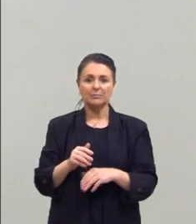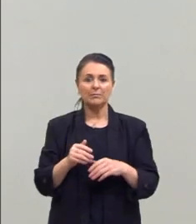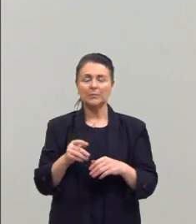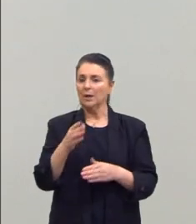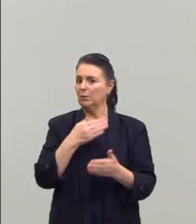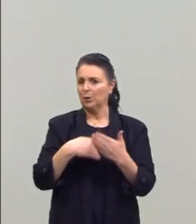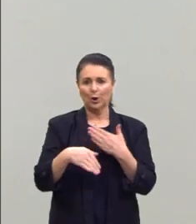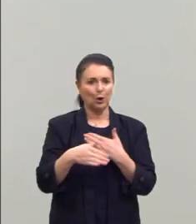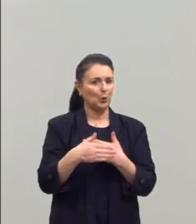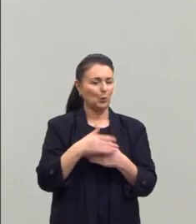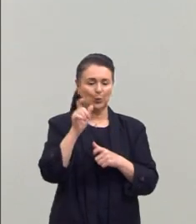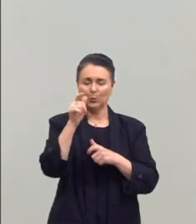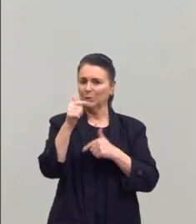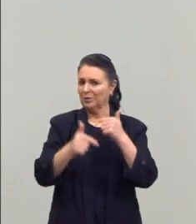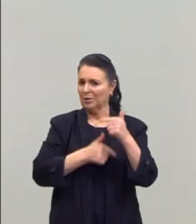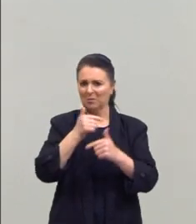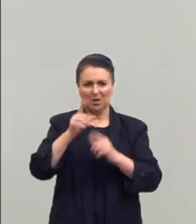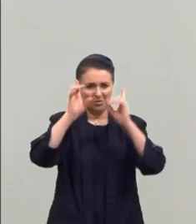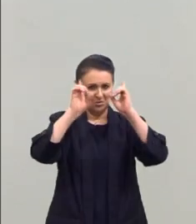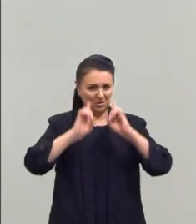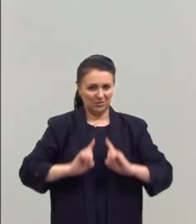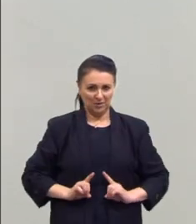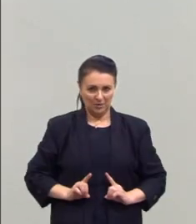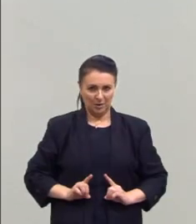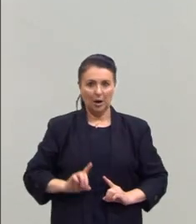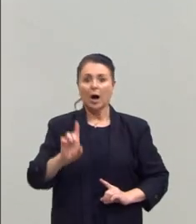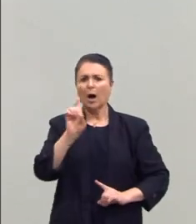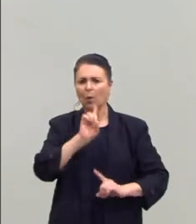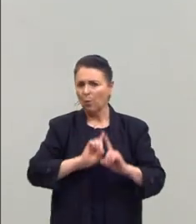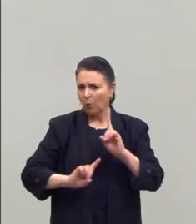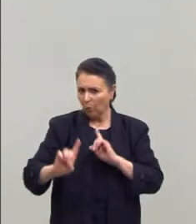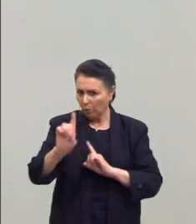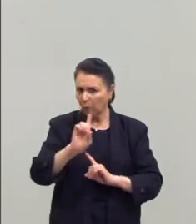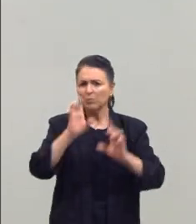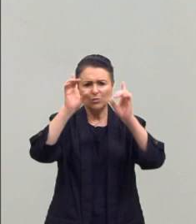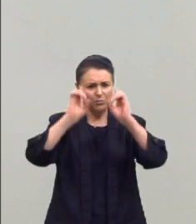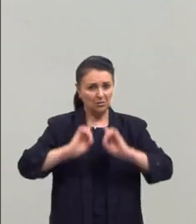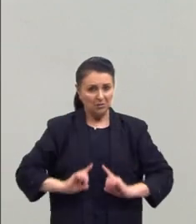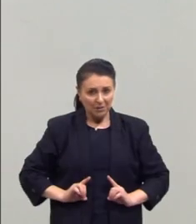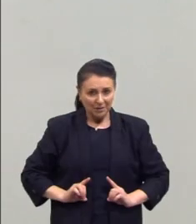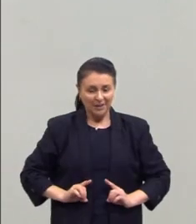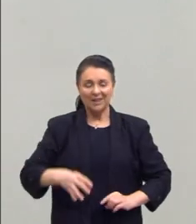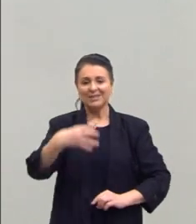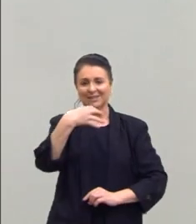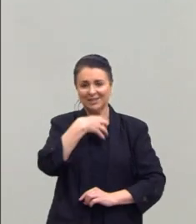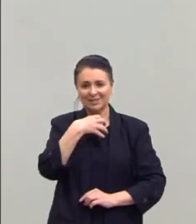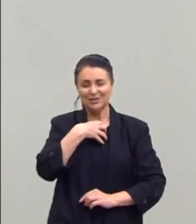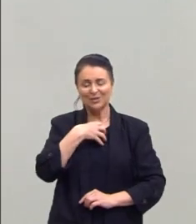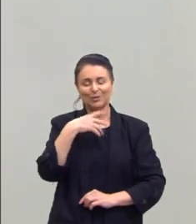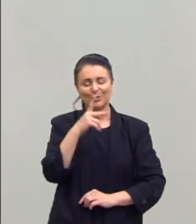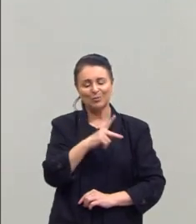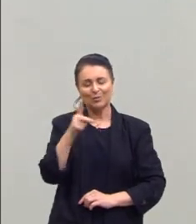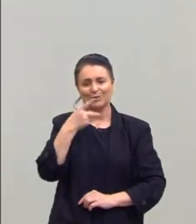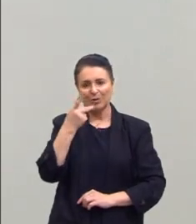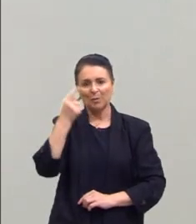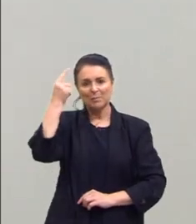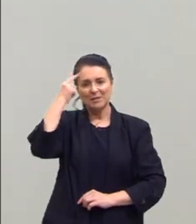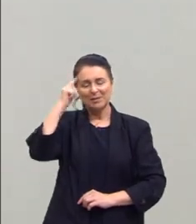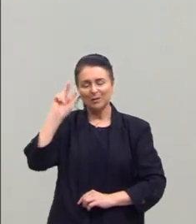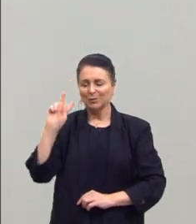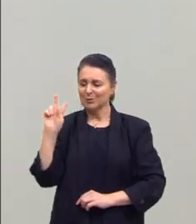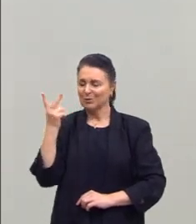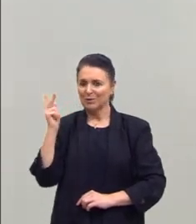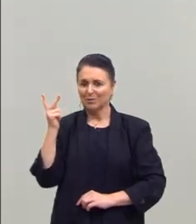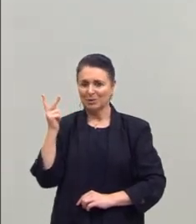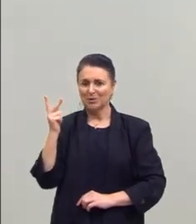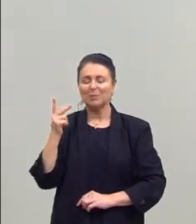trabalho dignifica o homem, mas algum trabalho dignifica e como ele dignifica. Então, nesse sentido aí que você acabou de falar, pensando historicamente